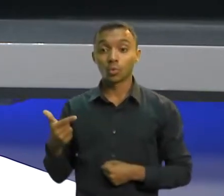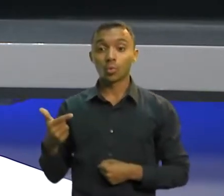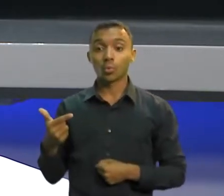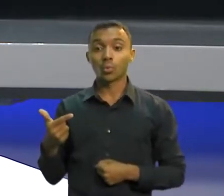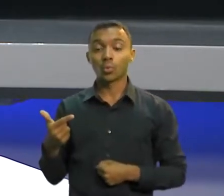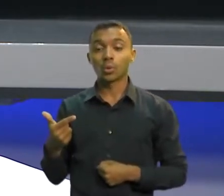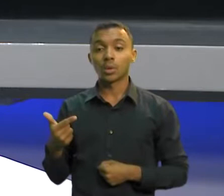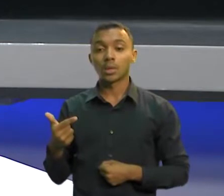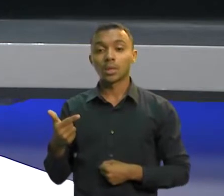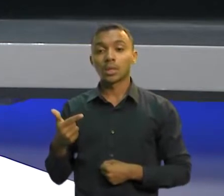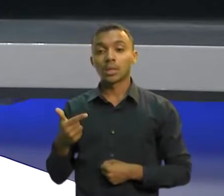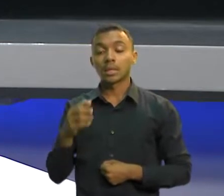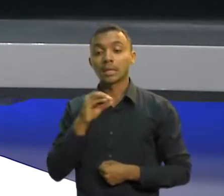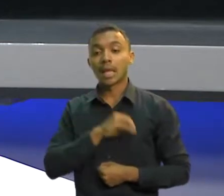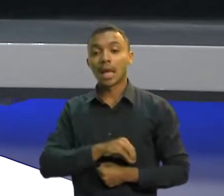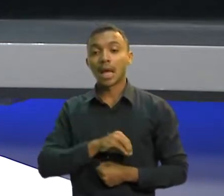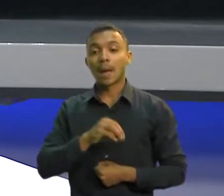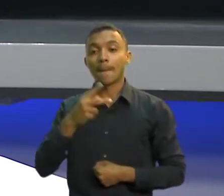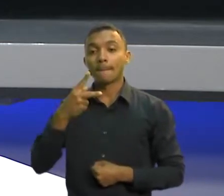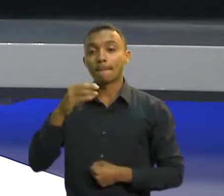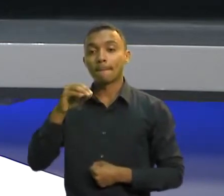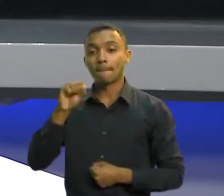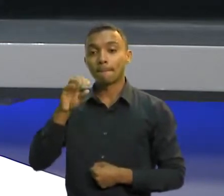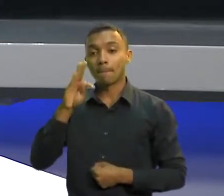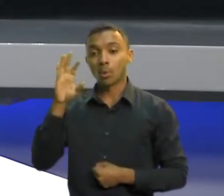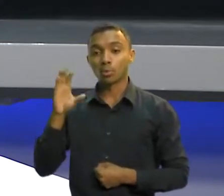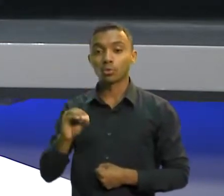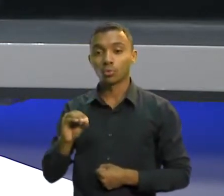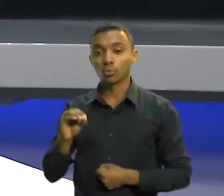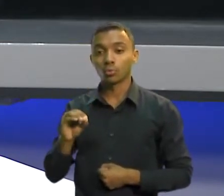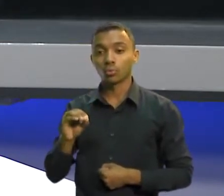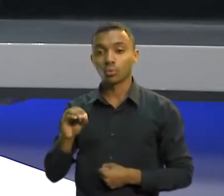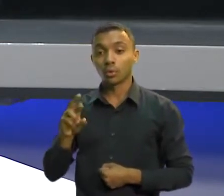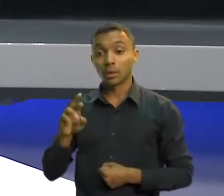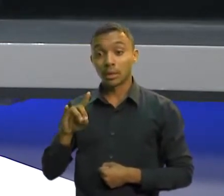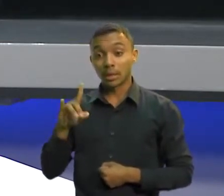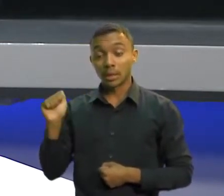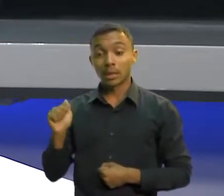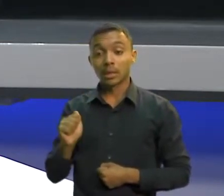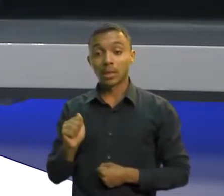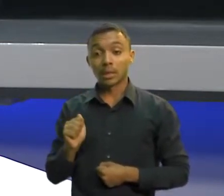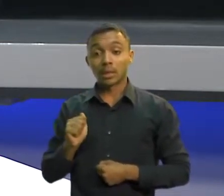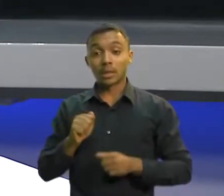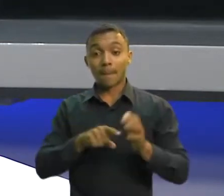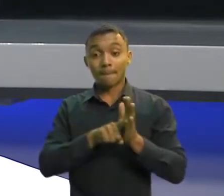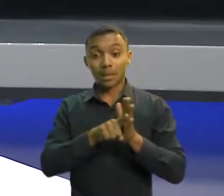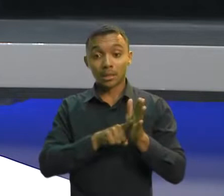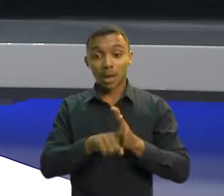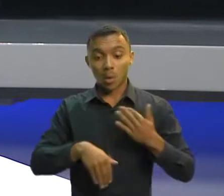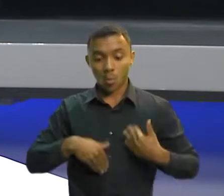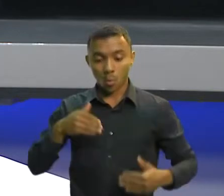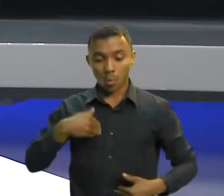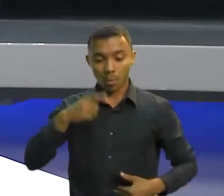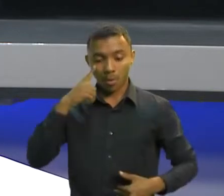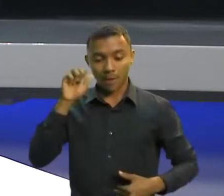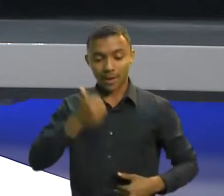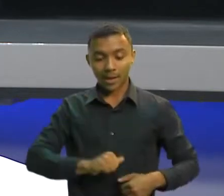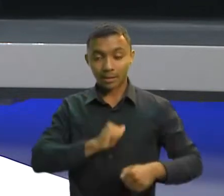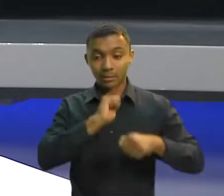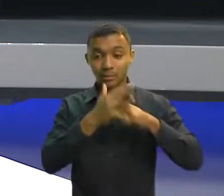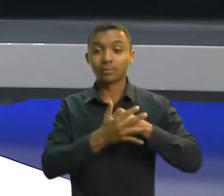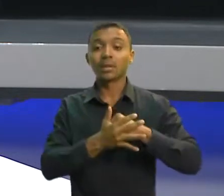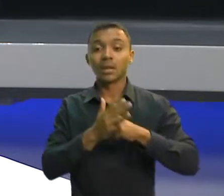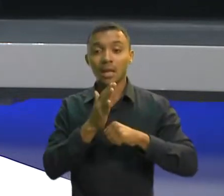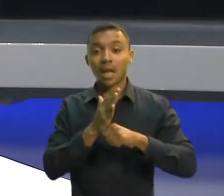poderão ser incluídos como despesas médicas. Vejam quais os casos em que os contribuintes têm o direito da